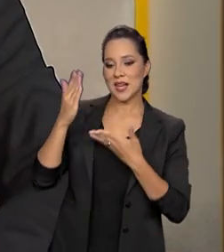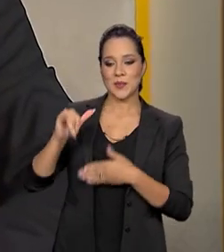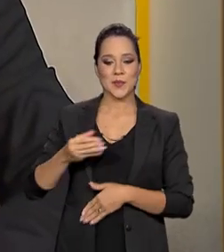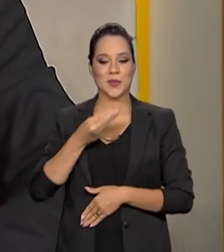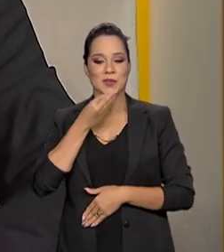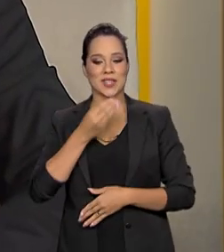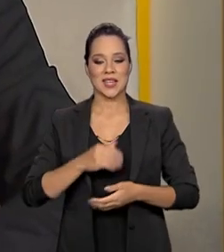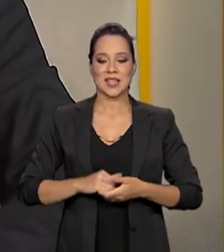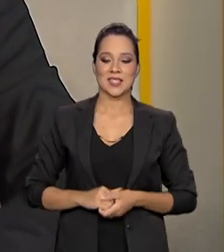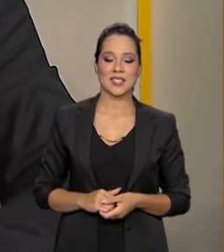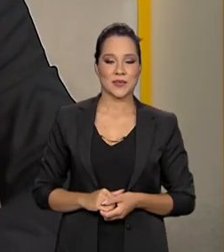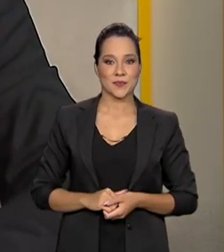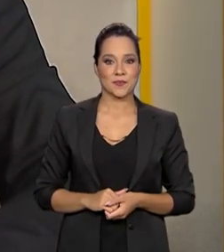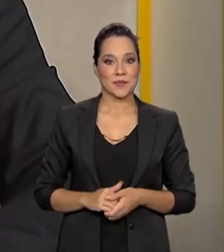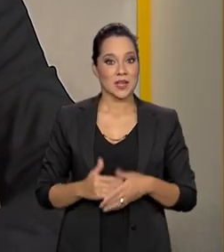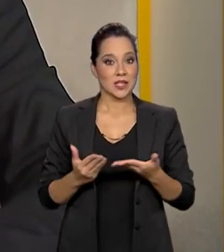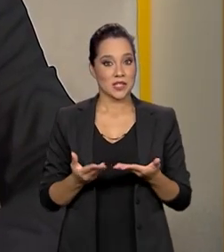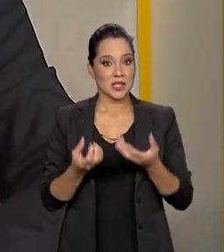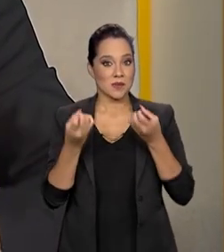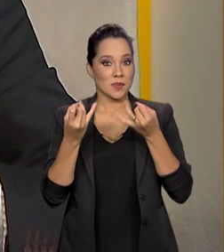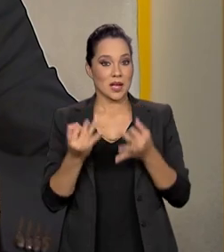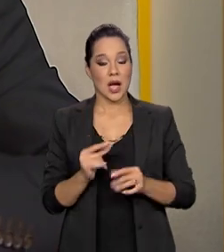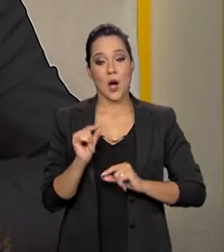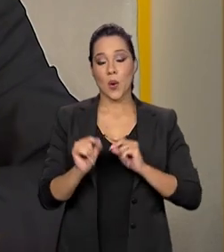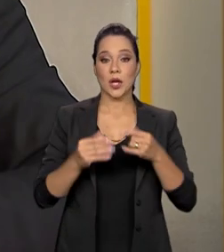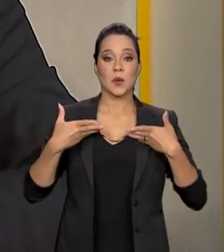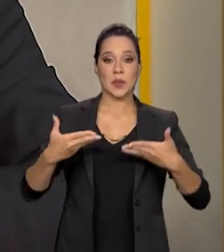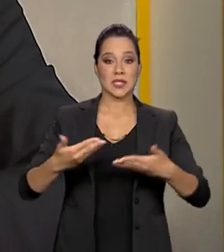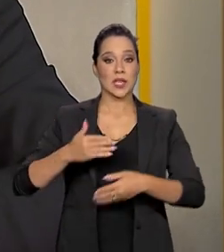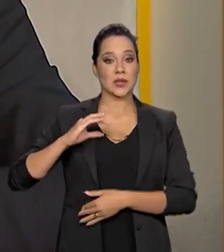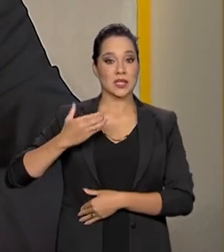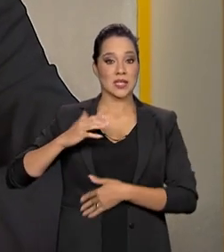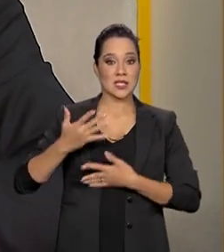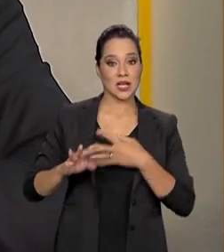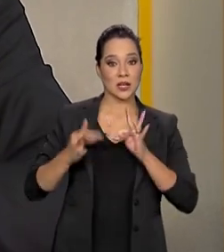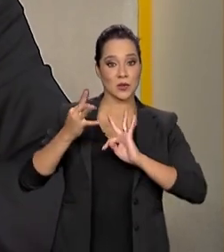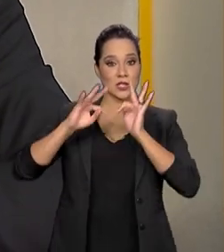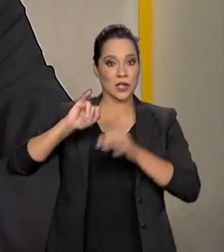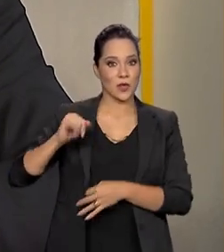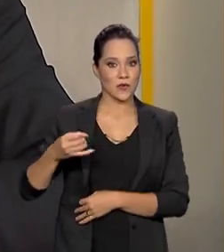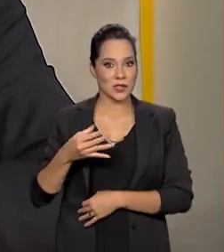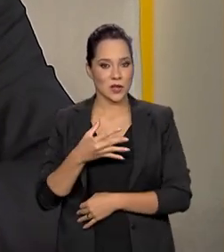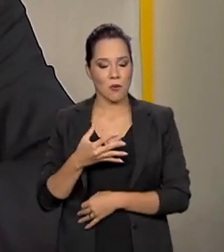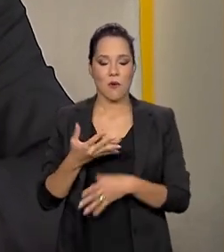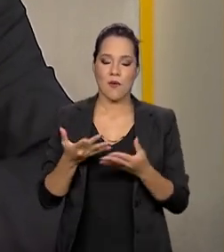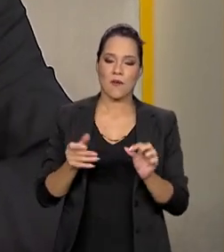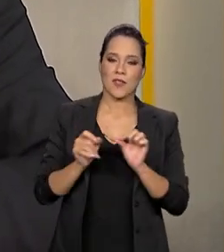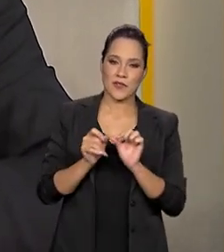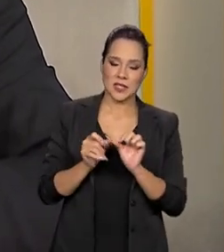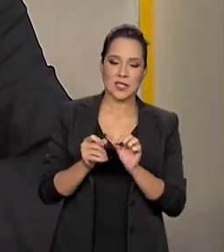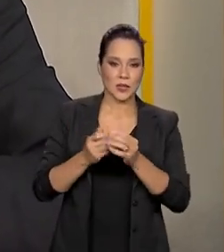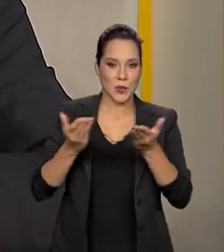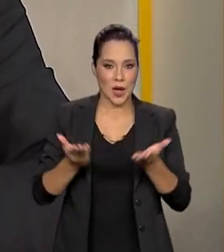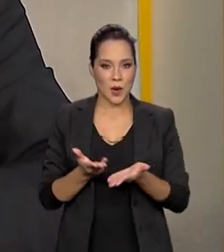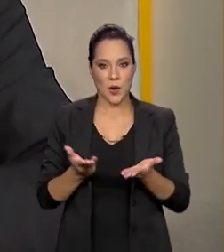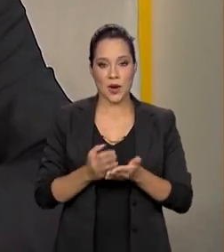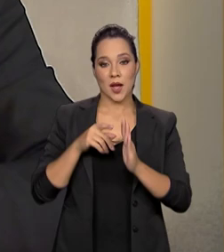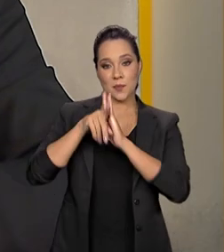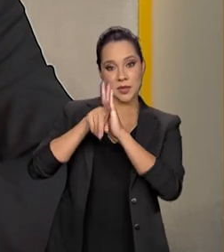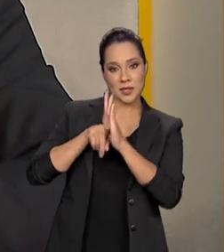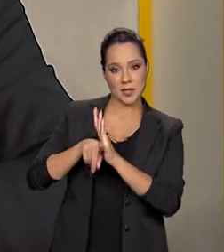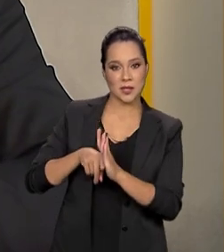pela oportunidade de dizer o que o Ministério da Ciência, Tecnologia e Inovações está fazendo em relação à